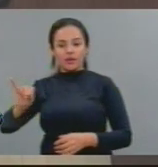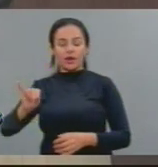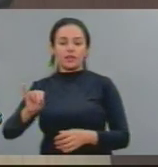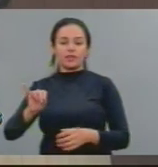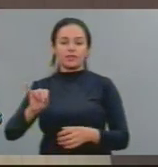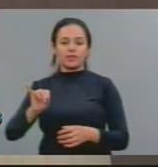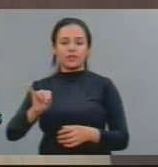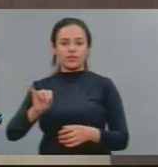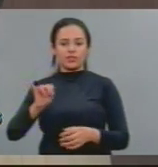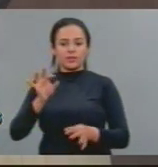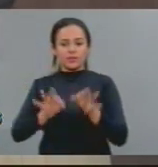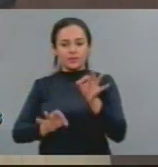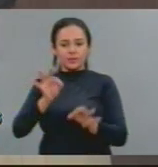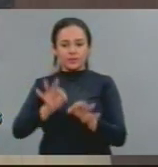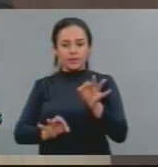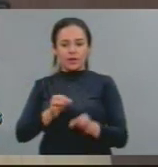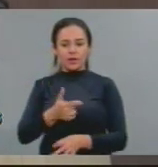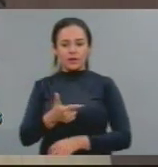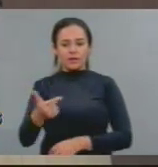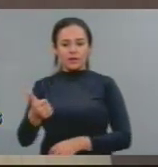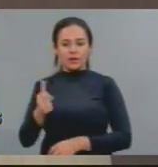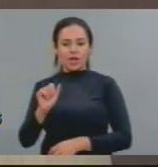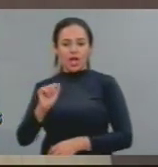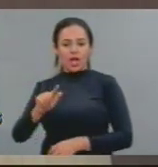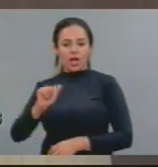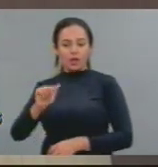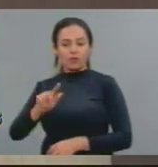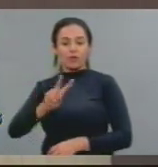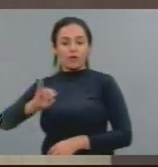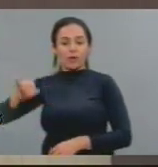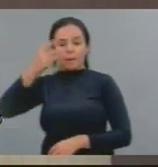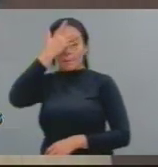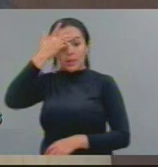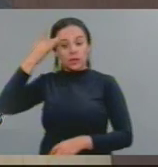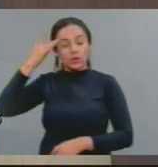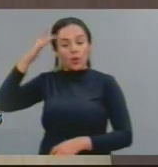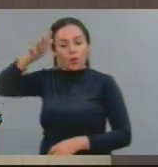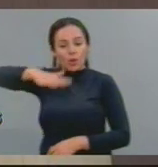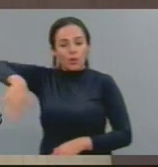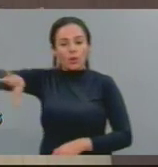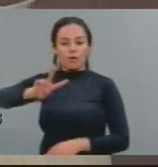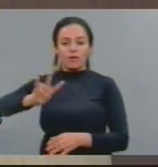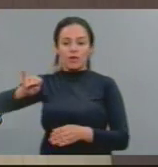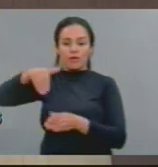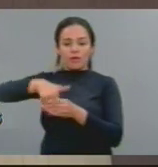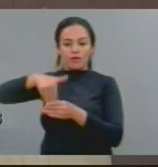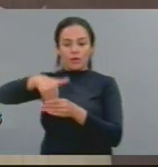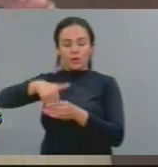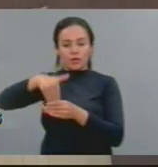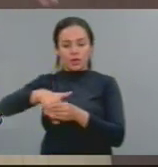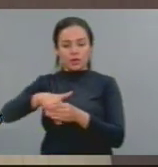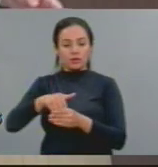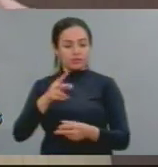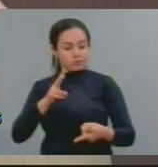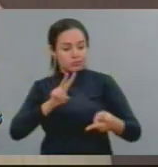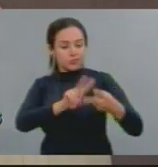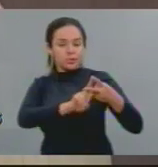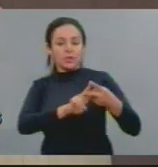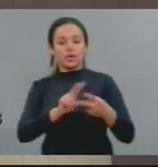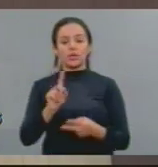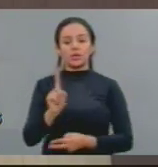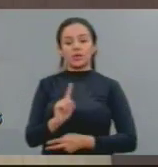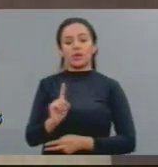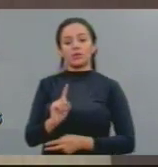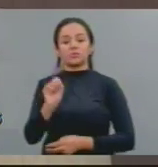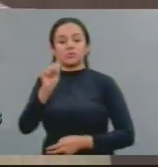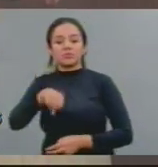popular. dia 20 de agosto, foram pronunciados os mandantes e executores ainda